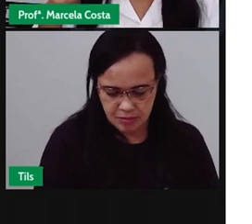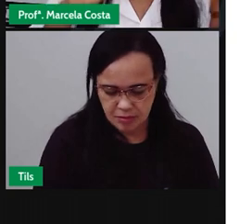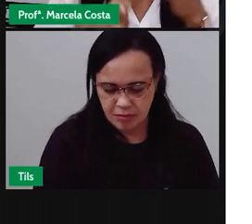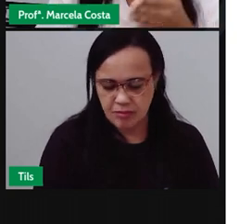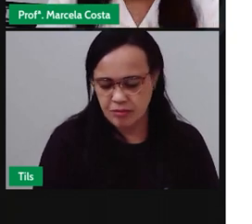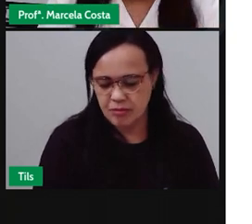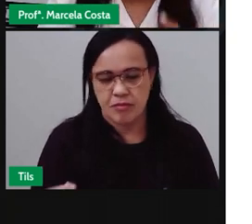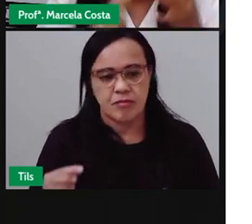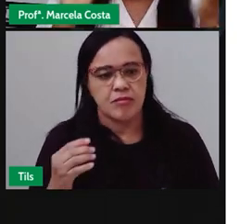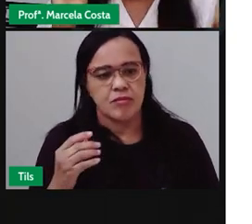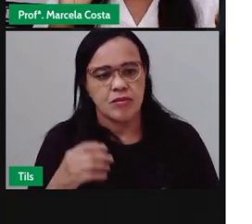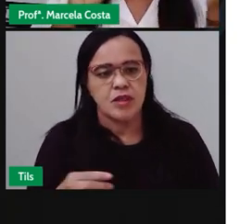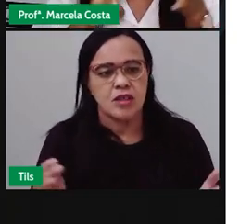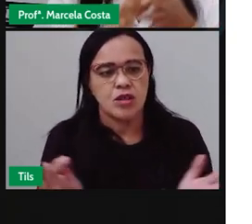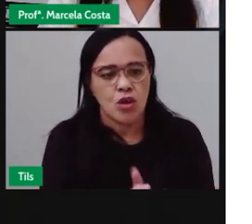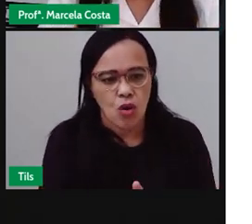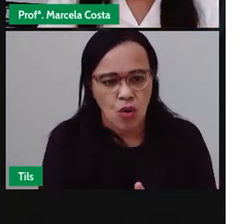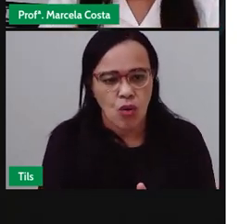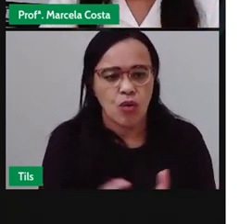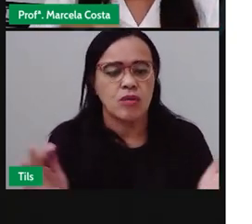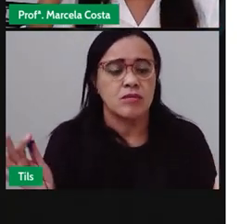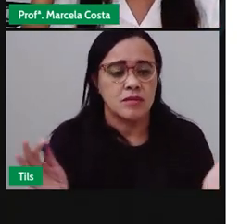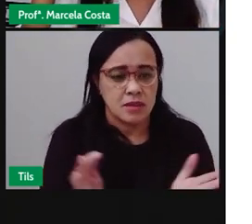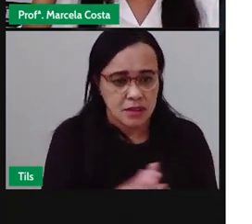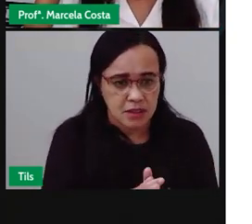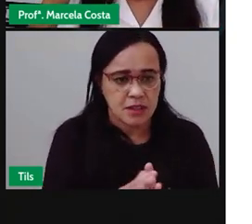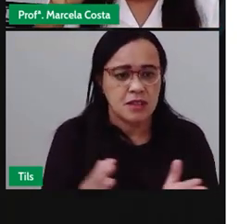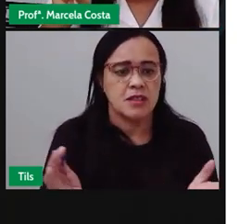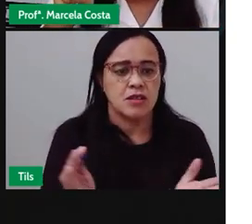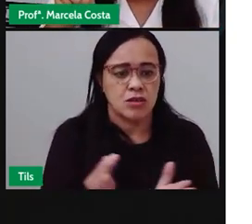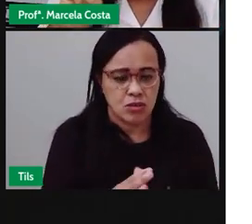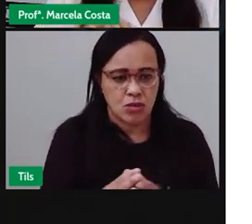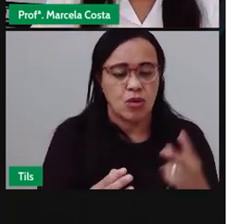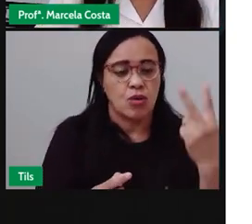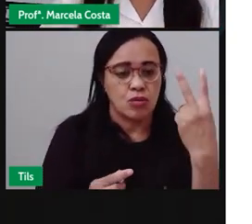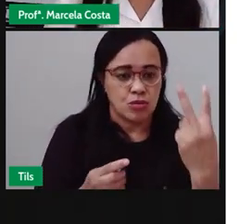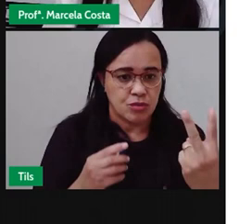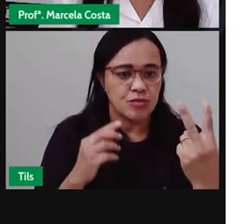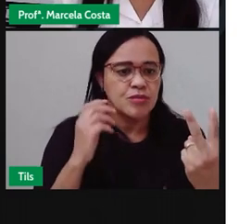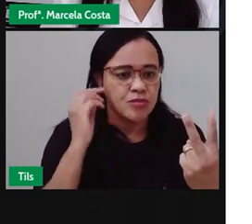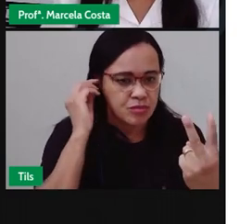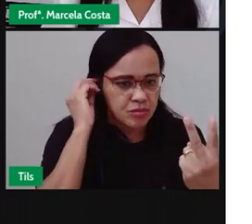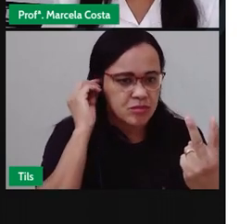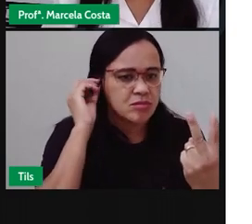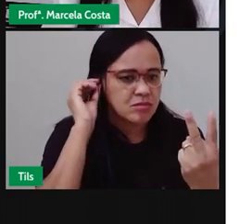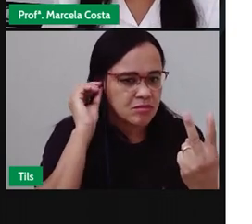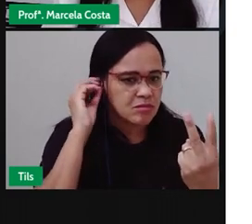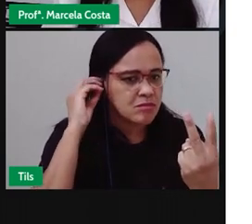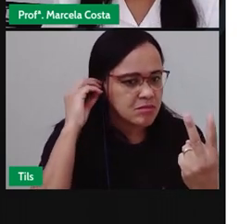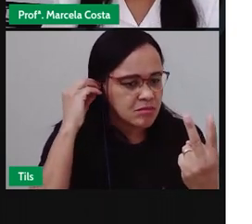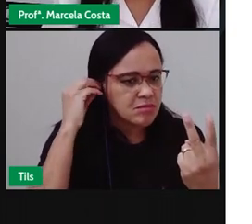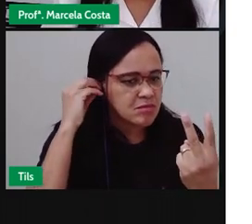Si No Duas sílabas